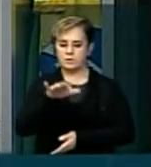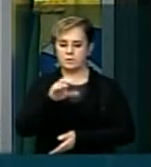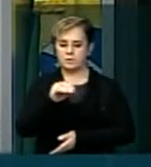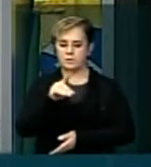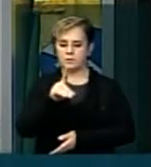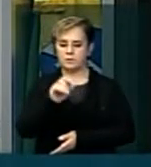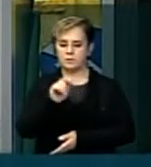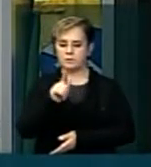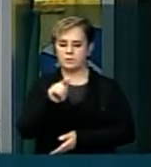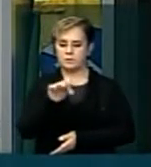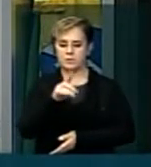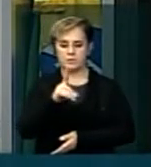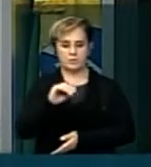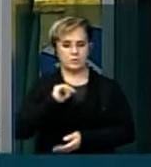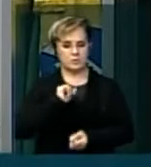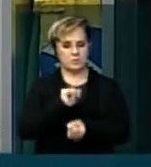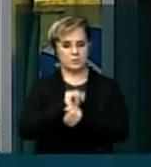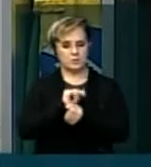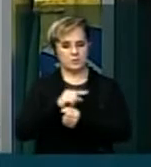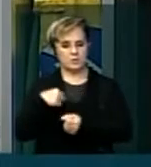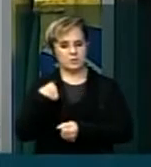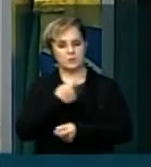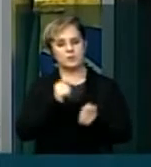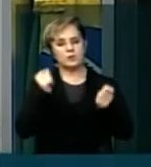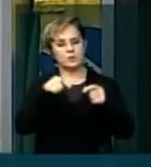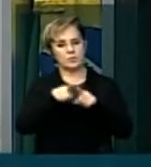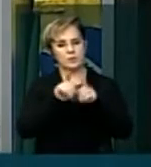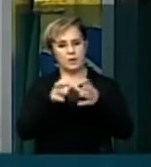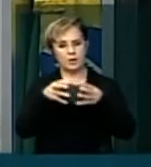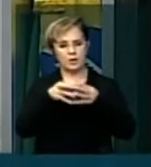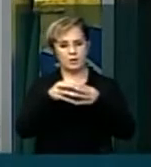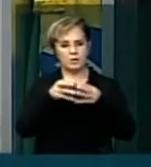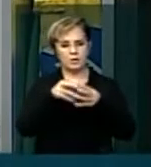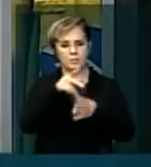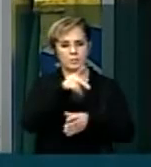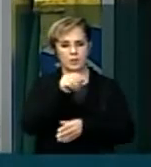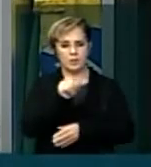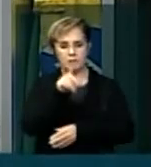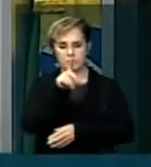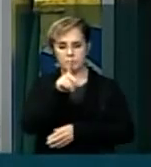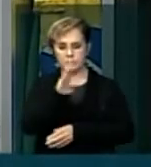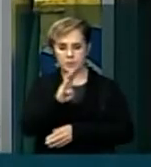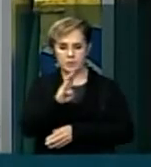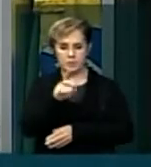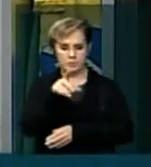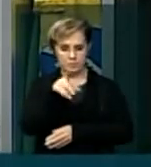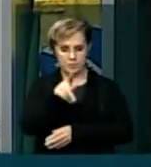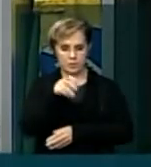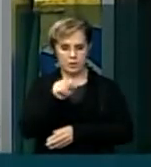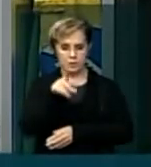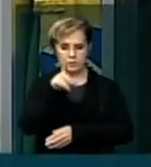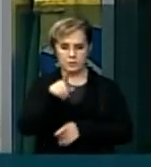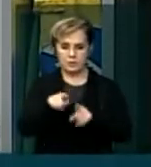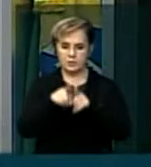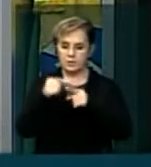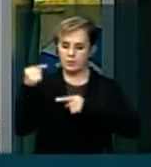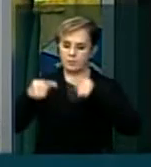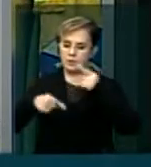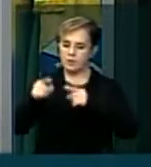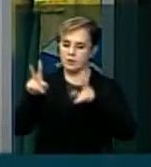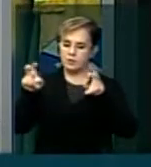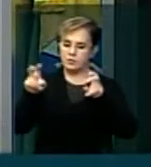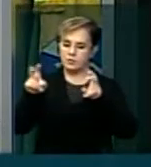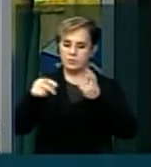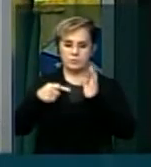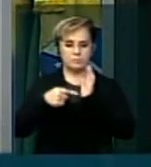esperando que nós possamos também ter o apoio da bancada do PSB na discussão que nós vamos ter sobre esse